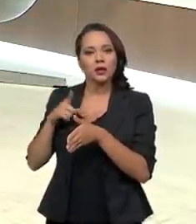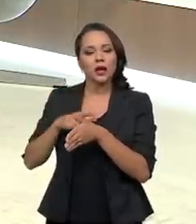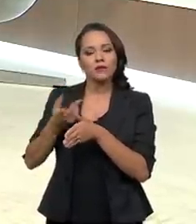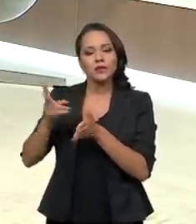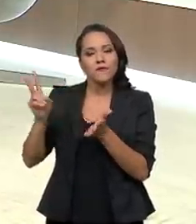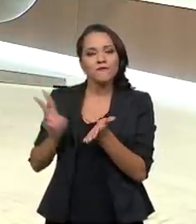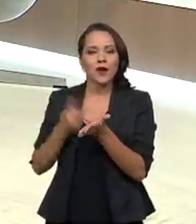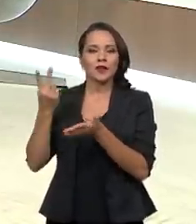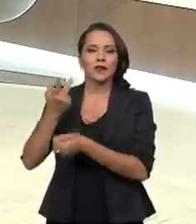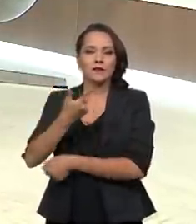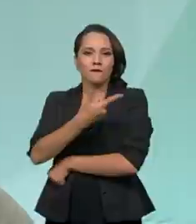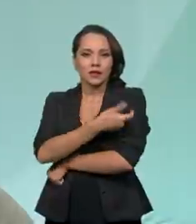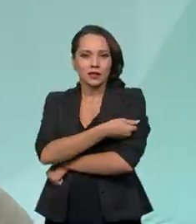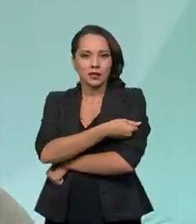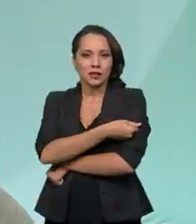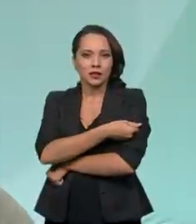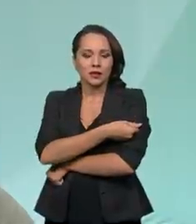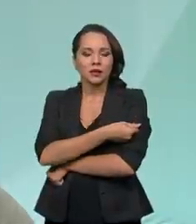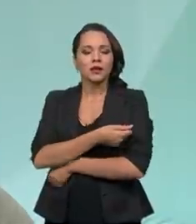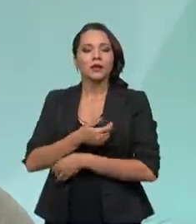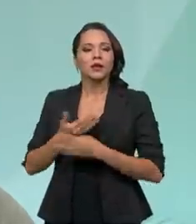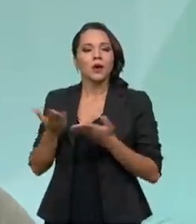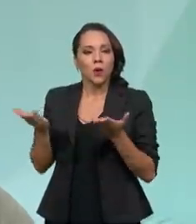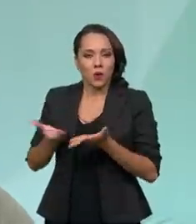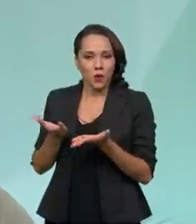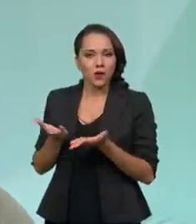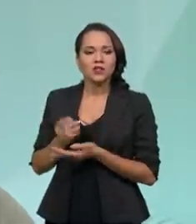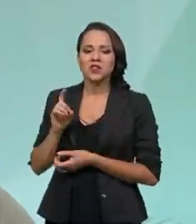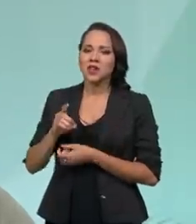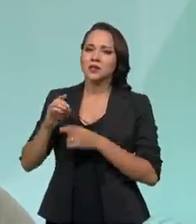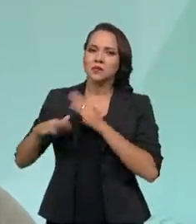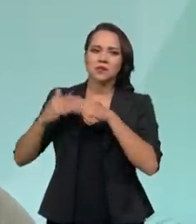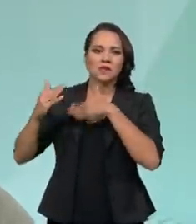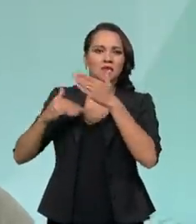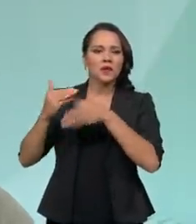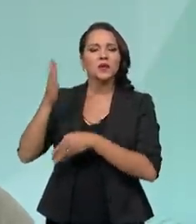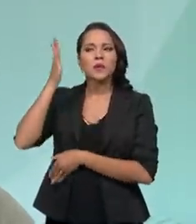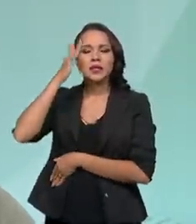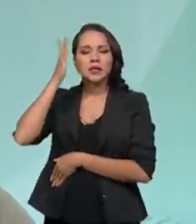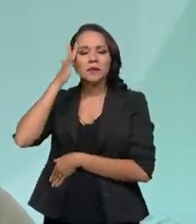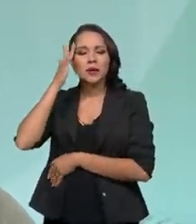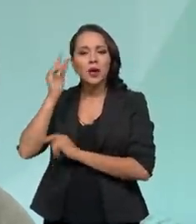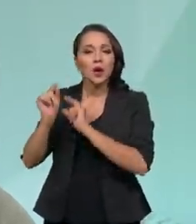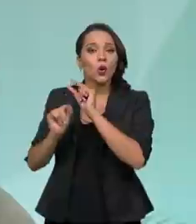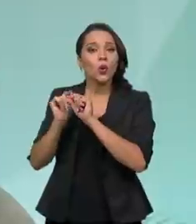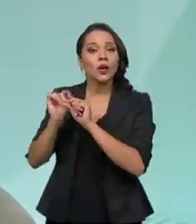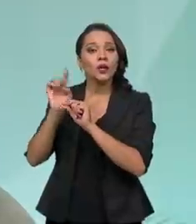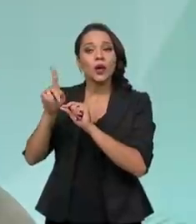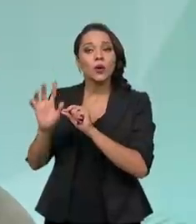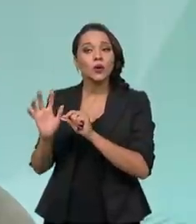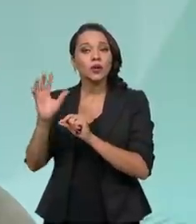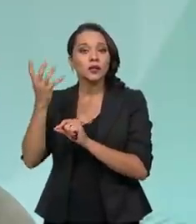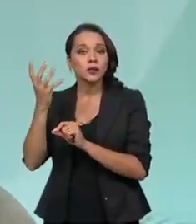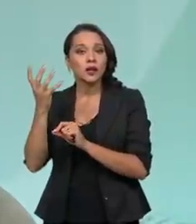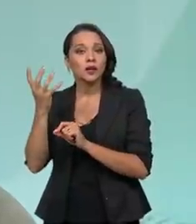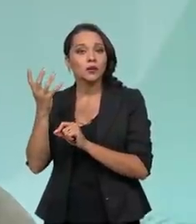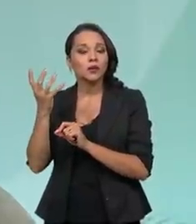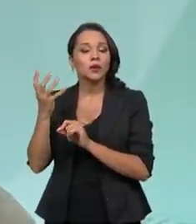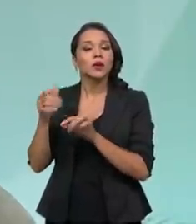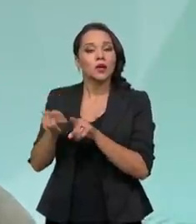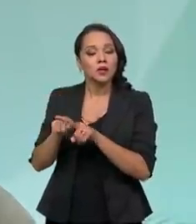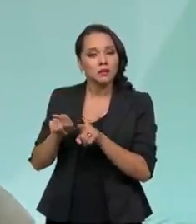validadas as vacinas, então hoje é um desenvolvimento para saber o que está ocorrendo e